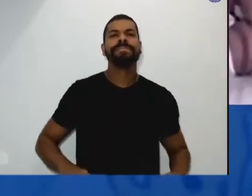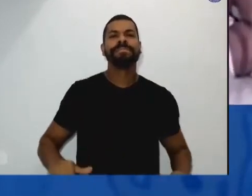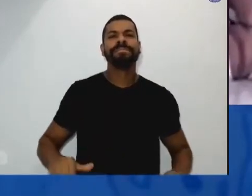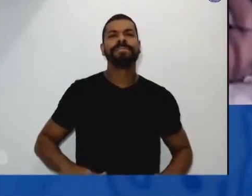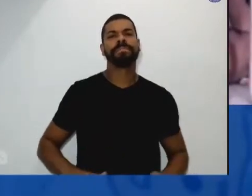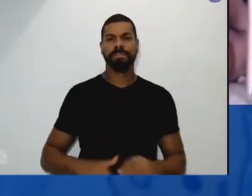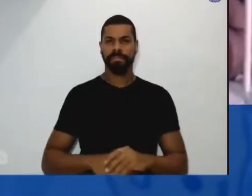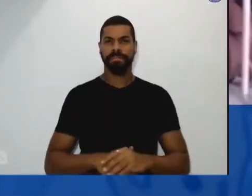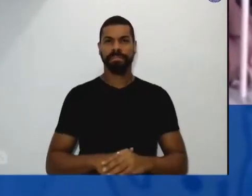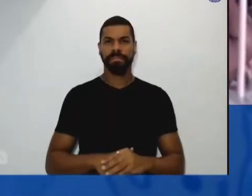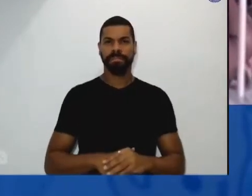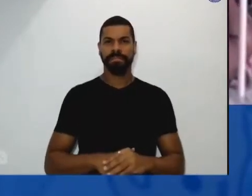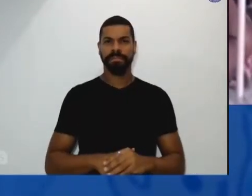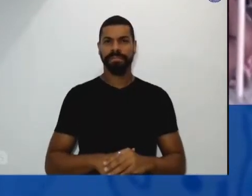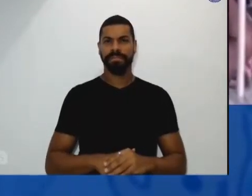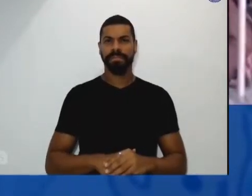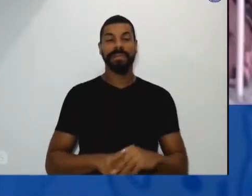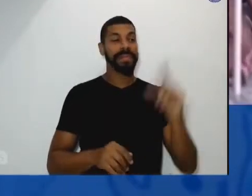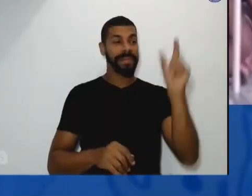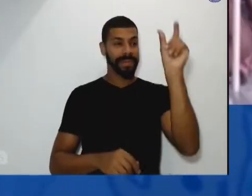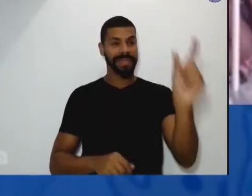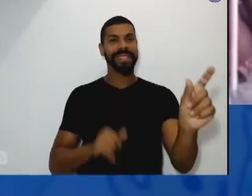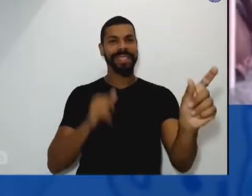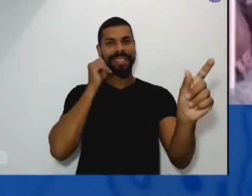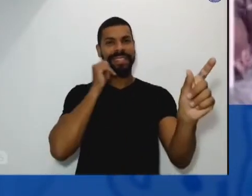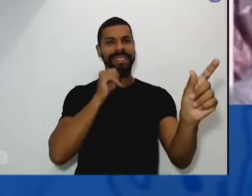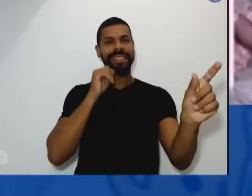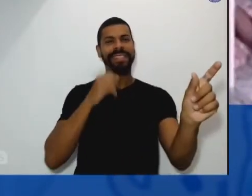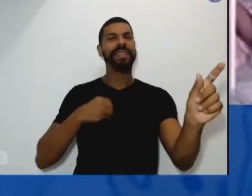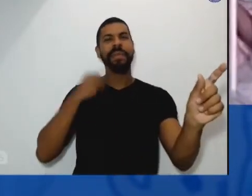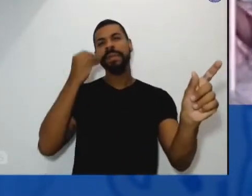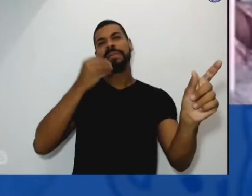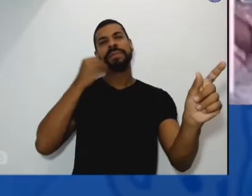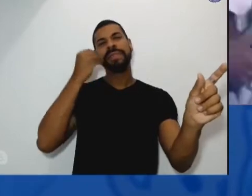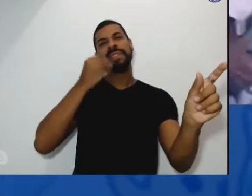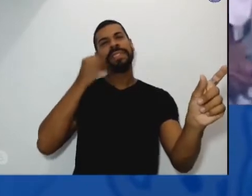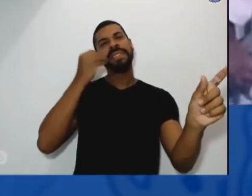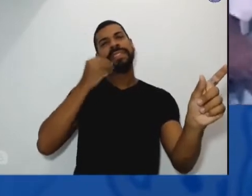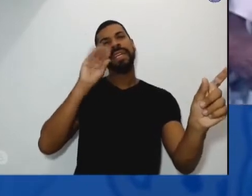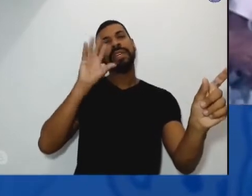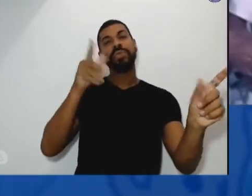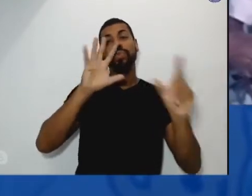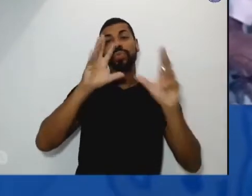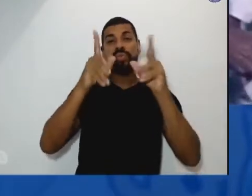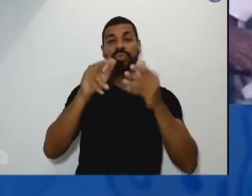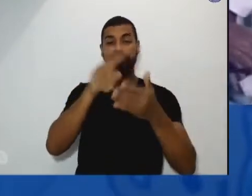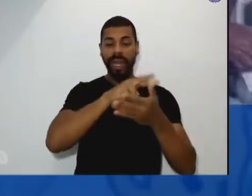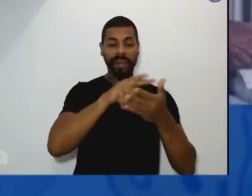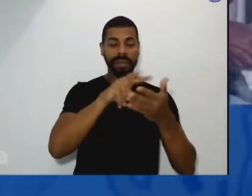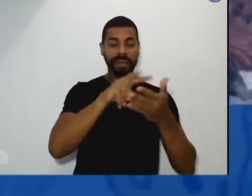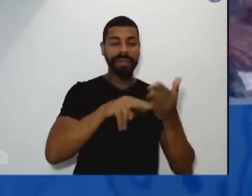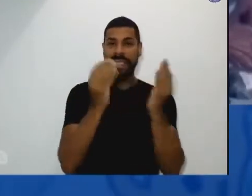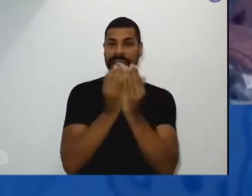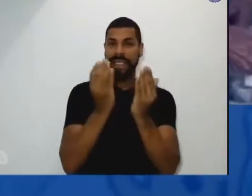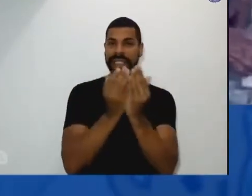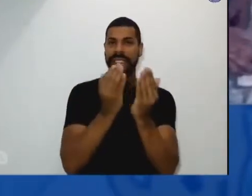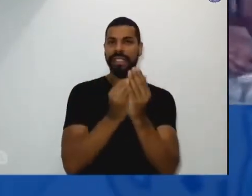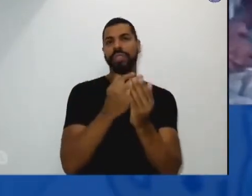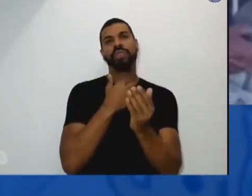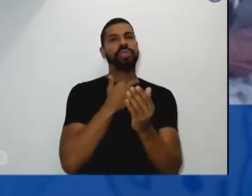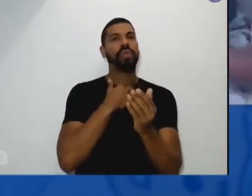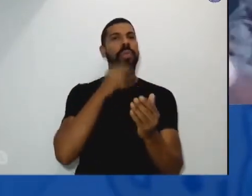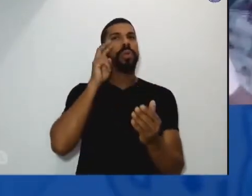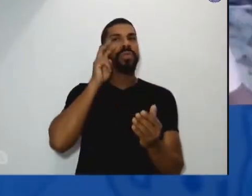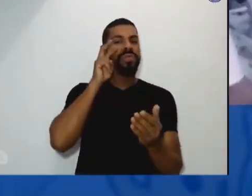Irmã Dulce vive uma espiritualidade samaritana, aquilo que está no Evangelho. Não basta ver, não basta sentir